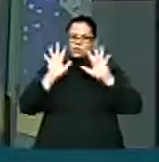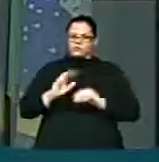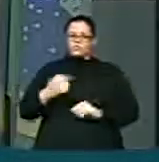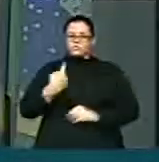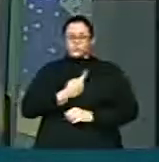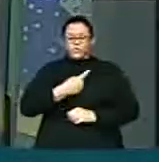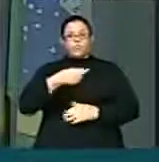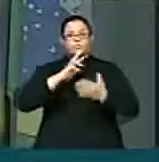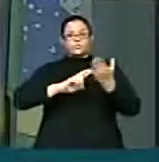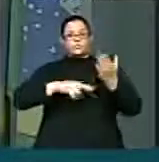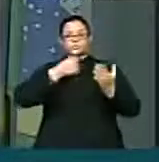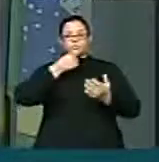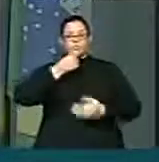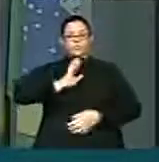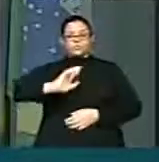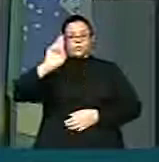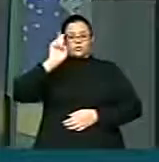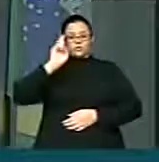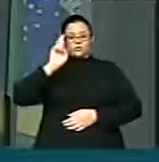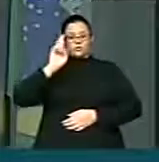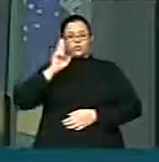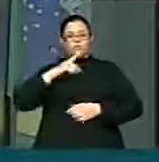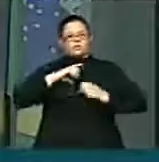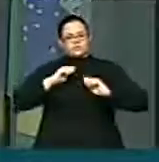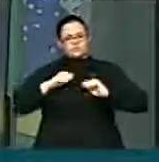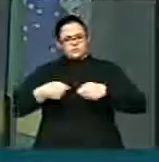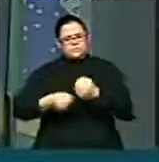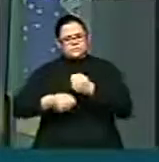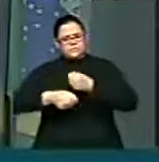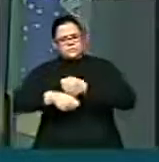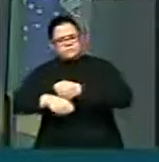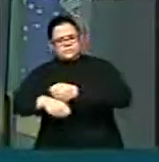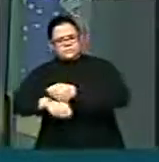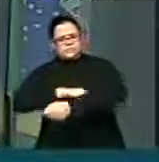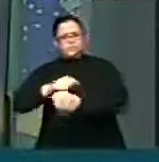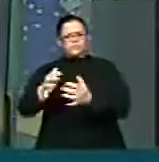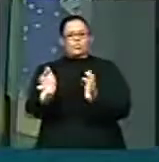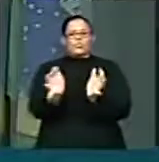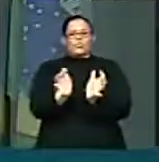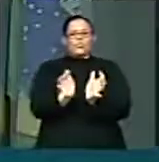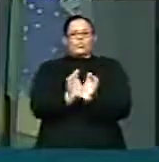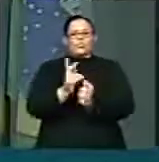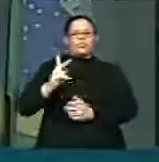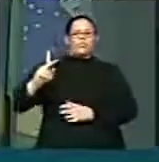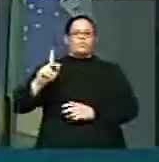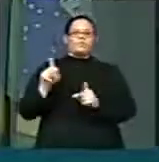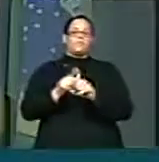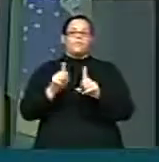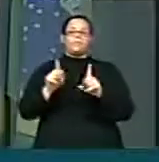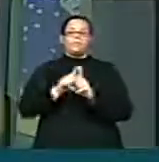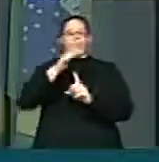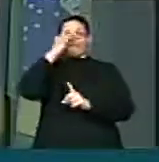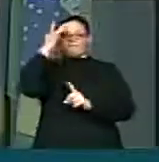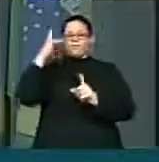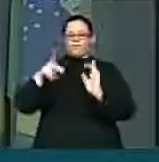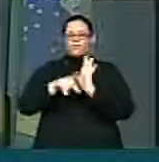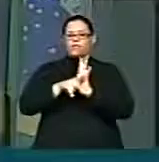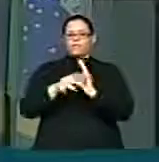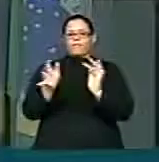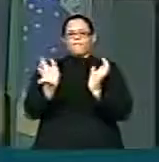nosso relator, depois de exaustivo trabalho da sua equipe e também dos membros da comissão,